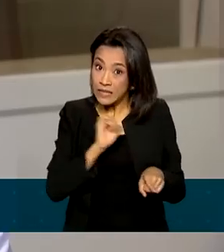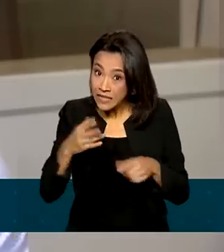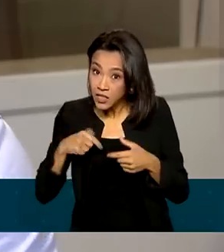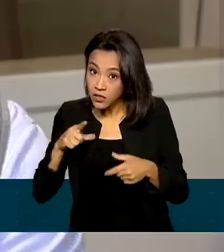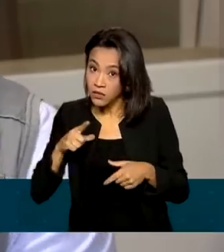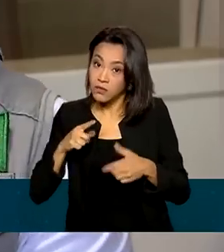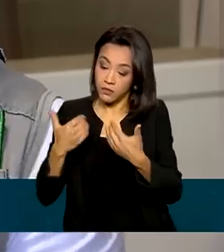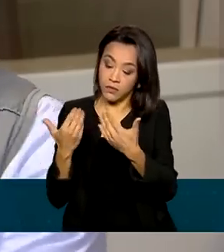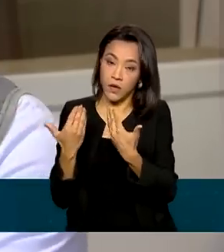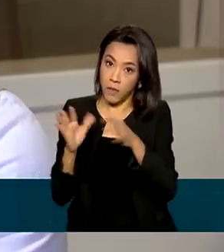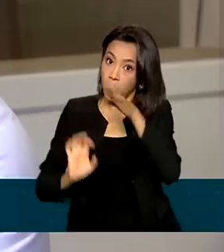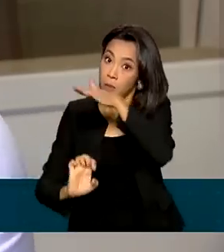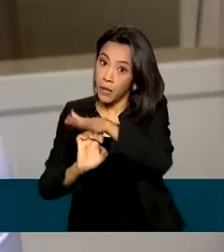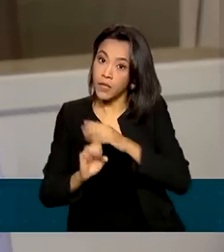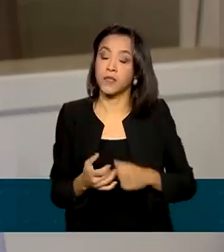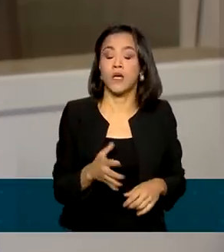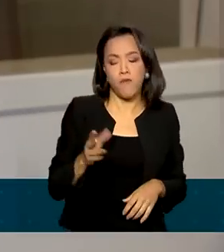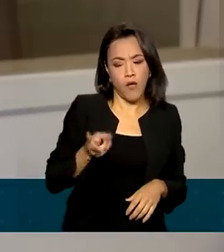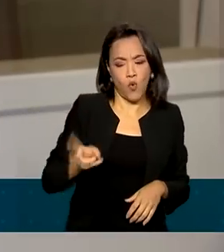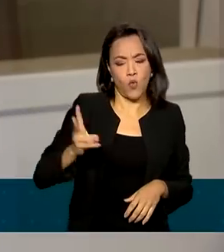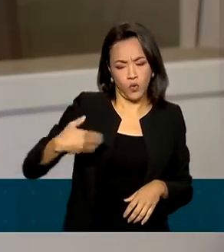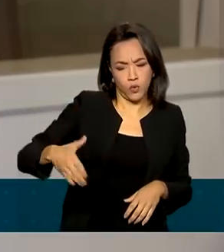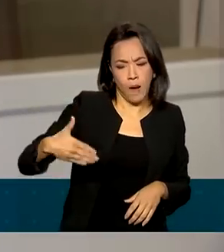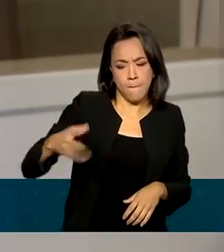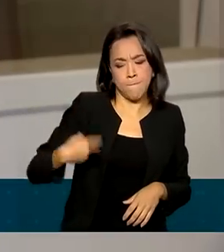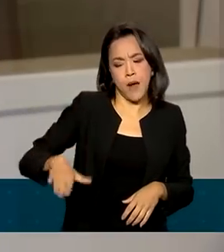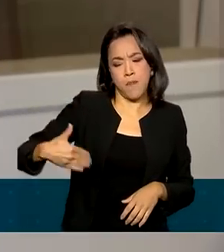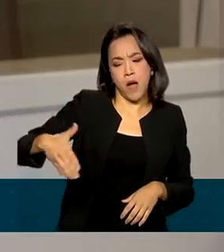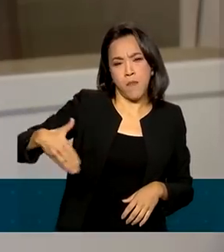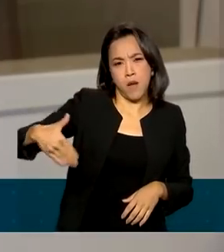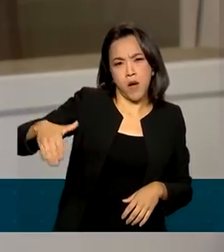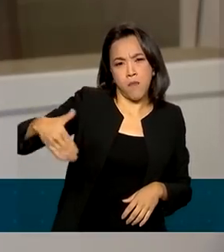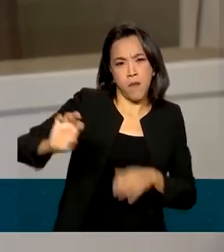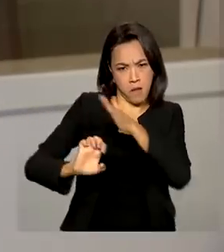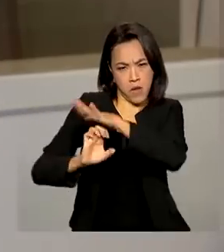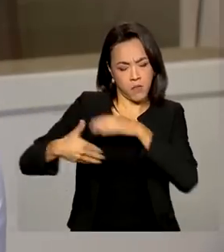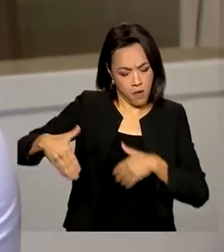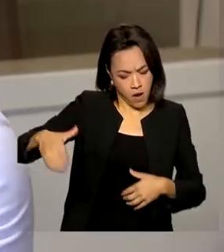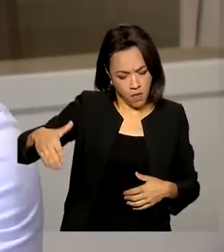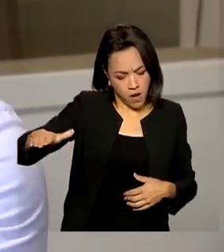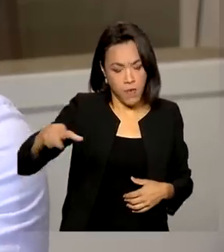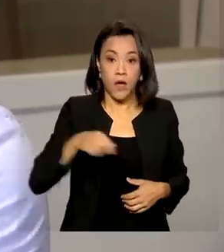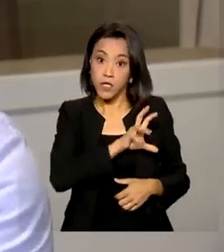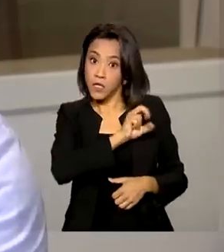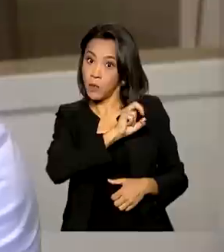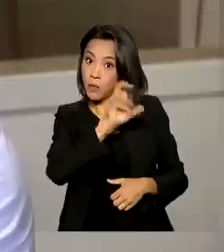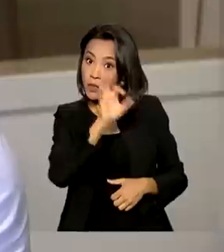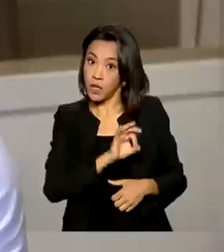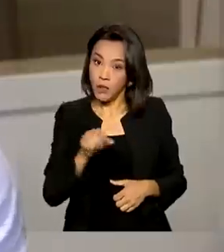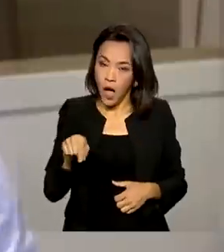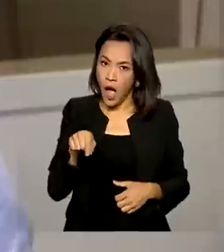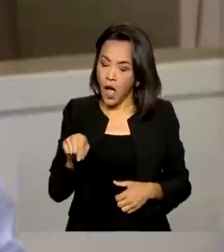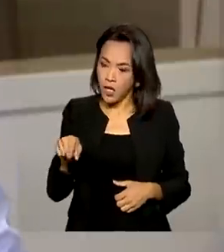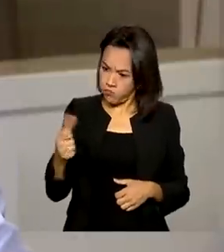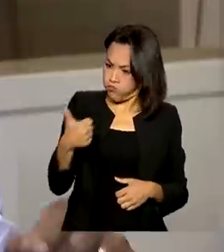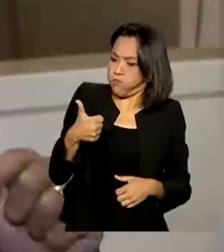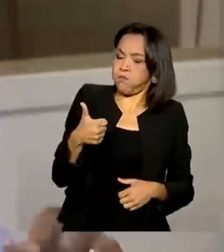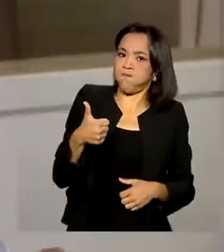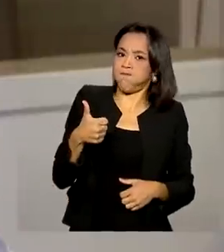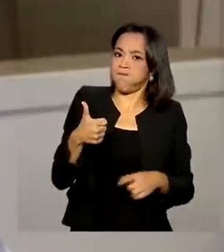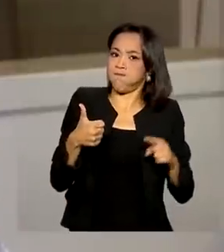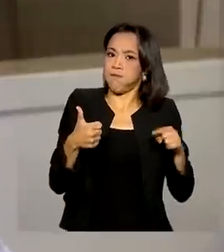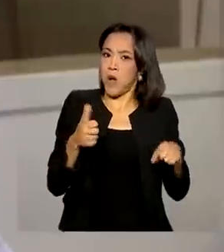trabalhar, vai colocar sua microempresa ali para funcionar. E a partir do momento que ele tem uma baixa na sua renda, ele